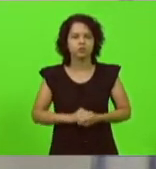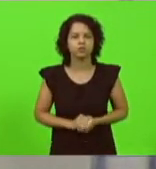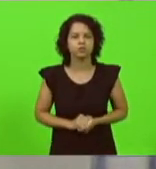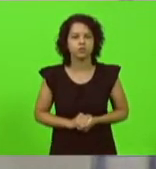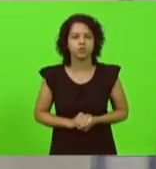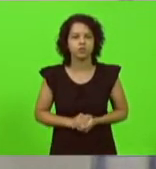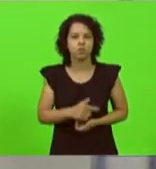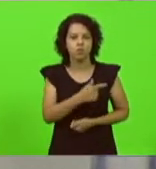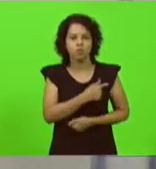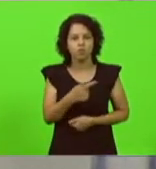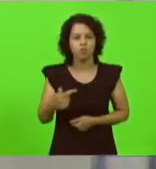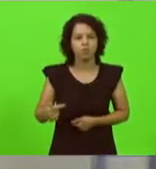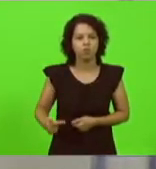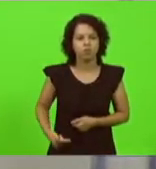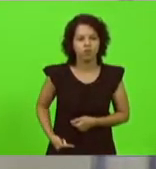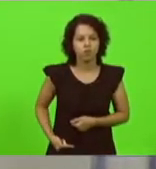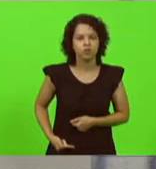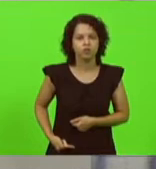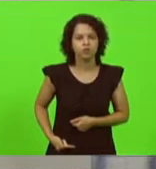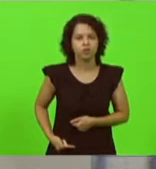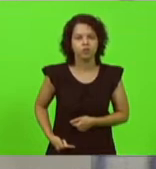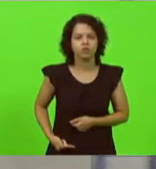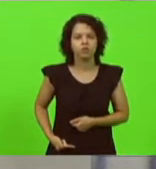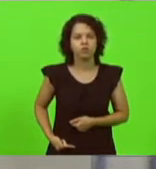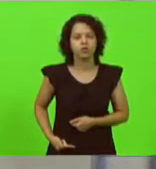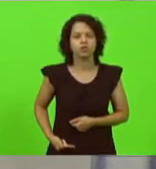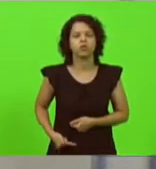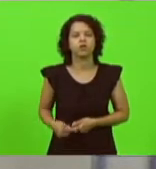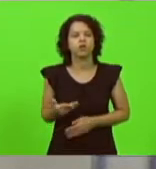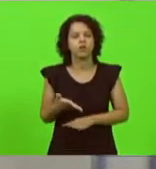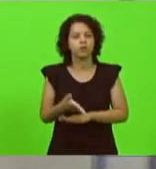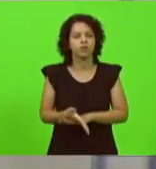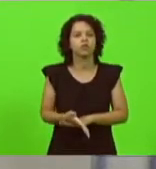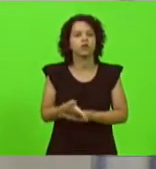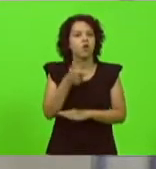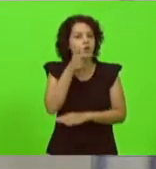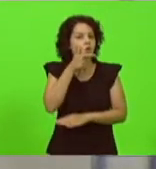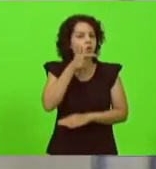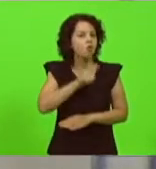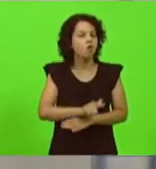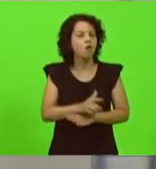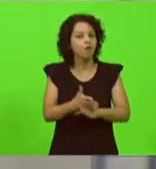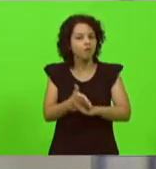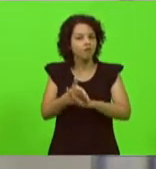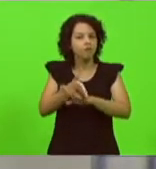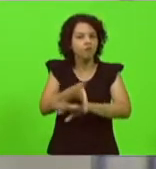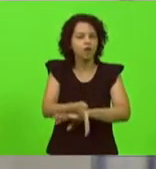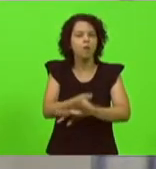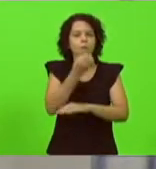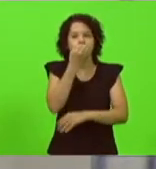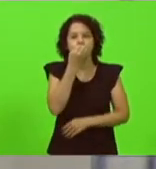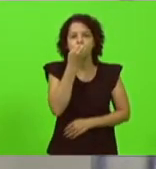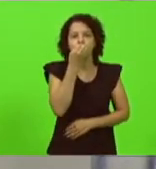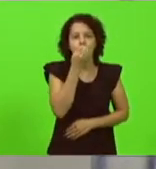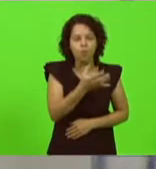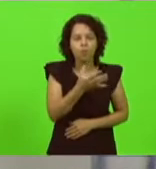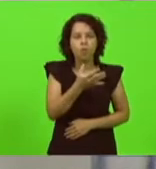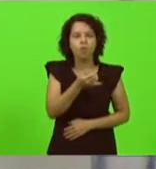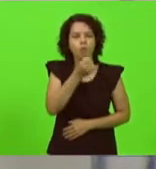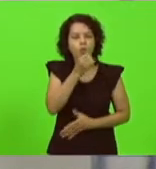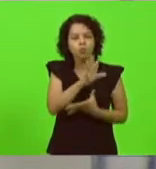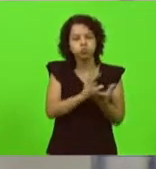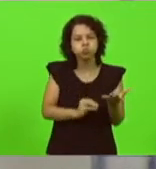governador Carlos Moisés acerta ao fazer isso ao pegar este bom exemplo e através da